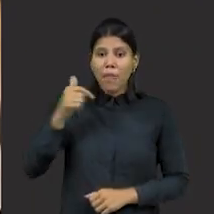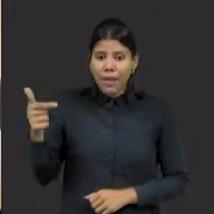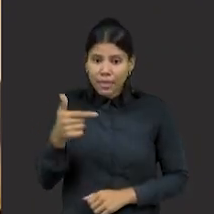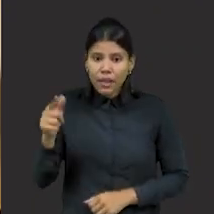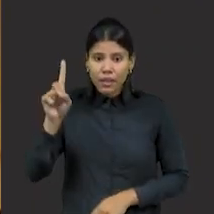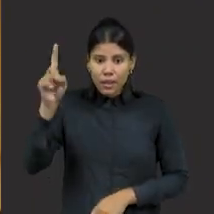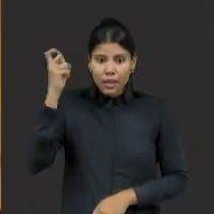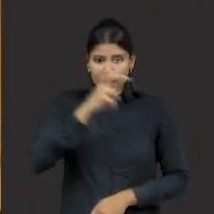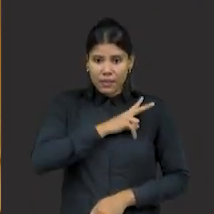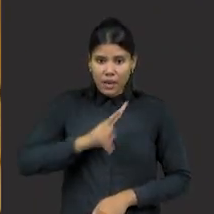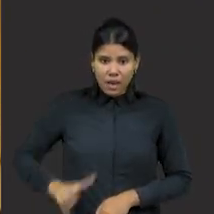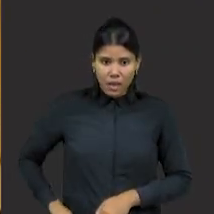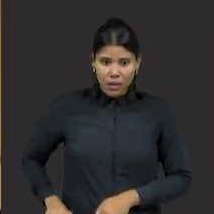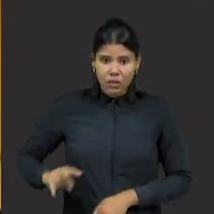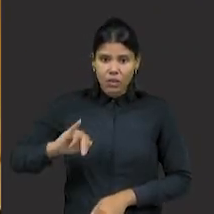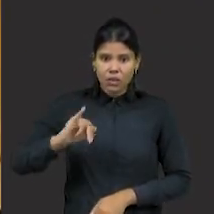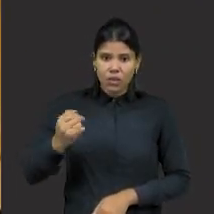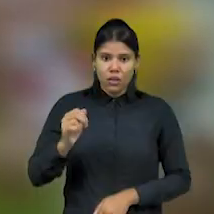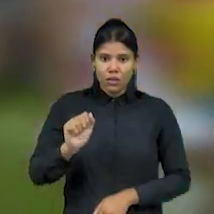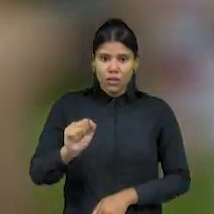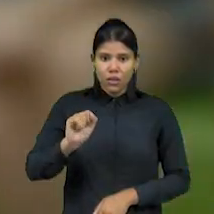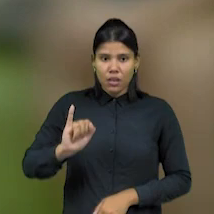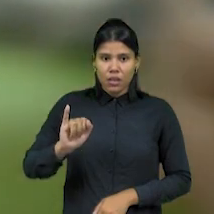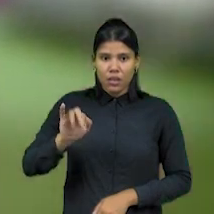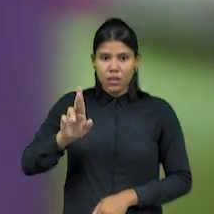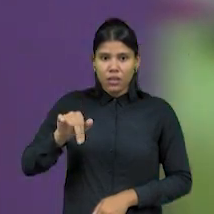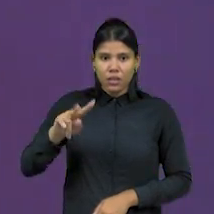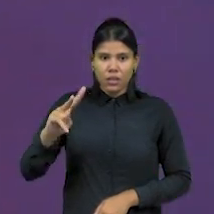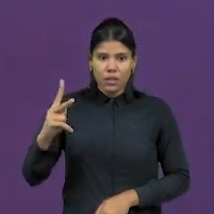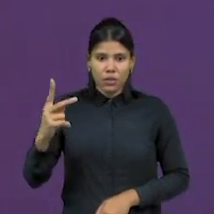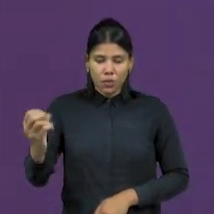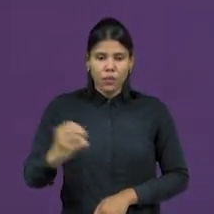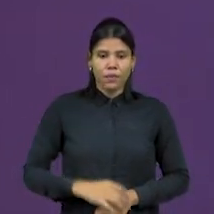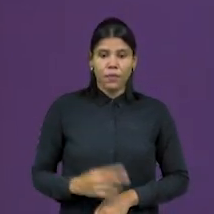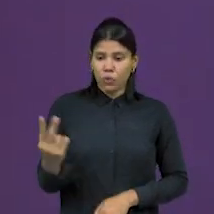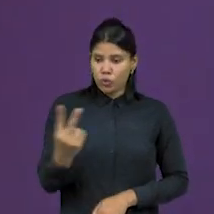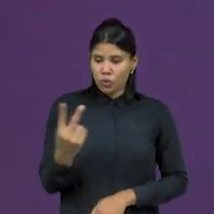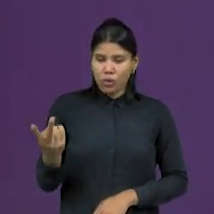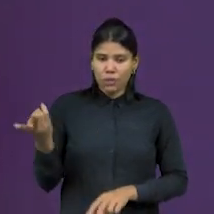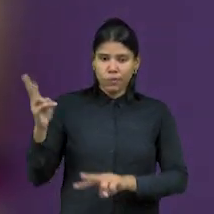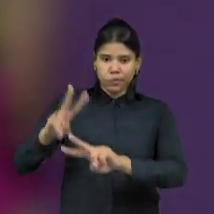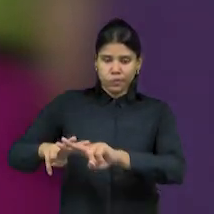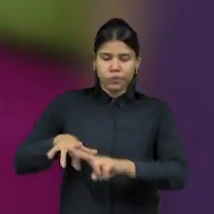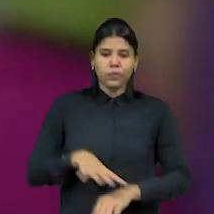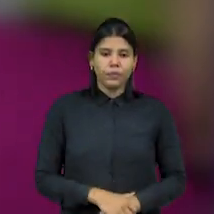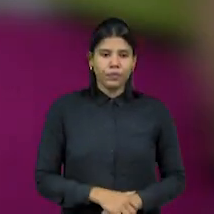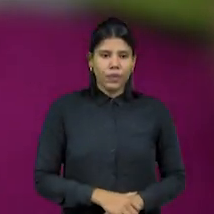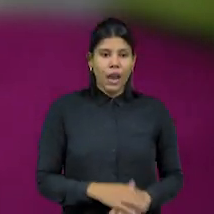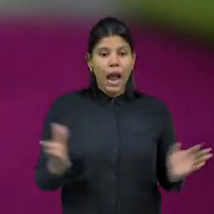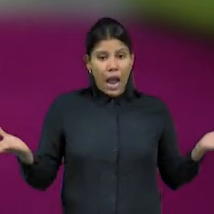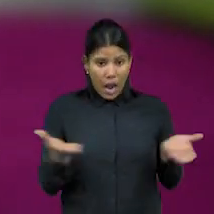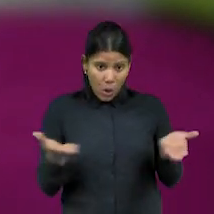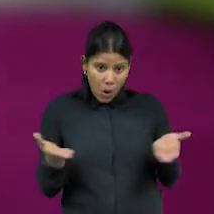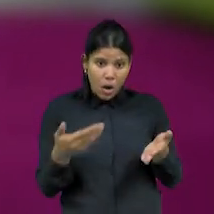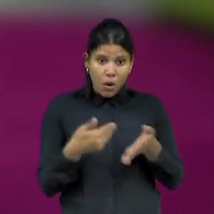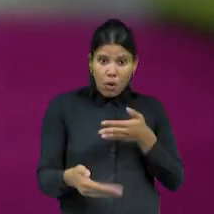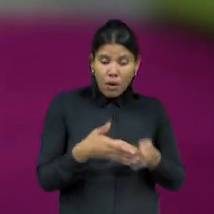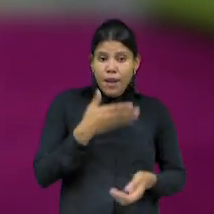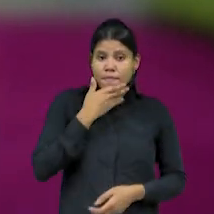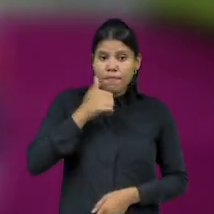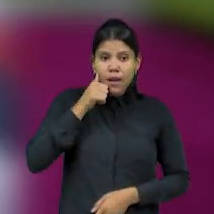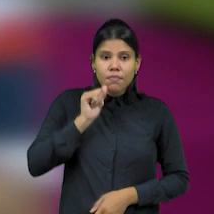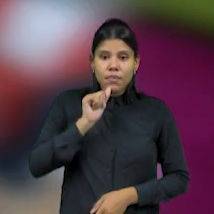Janeiro, doutor Jairinho. Ambos estão presos. A lei torna crime hediondo o homicídio de menores de 14 anos. O texto